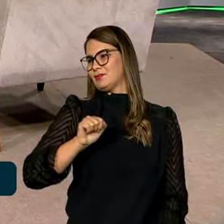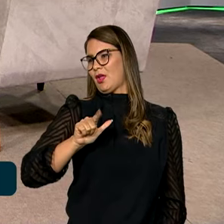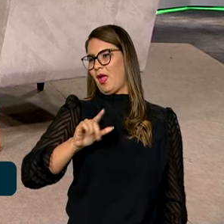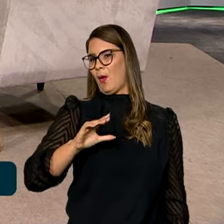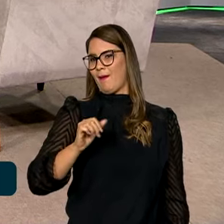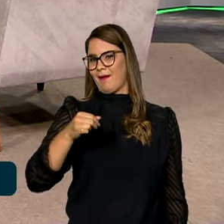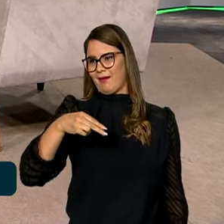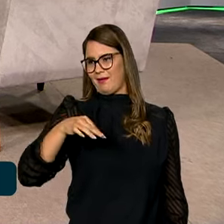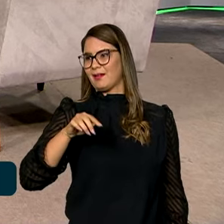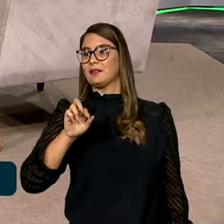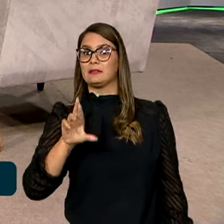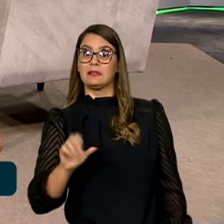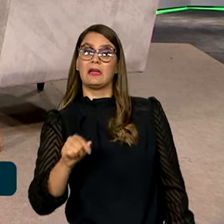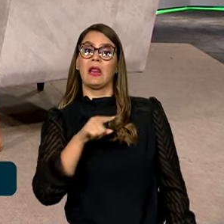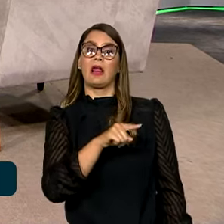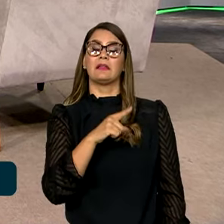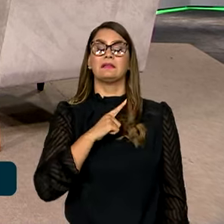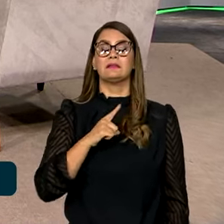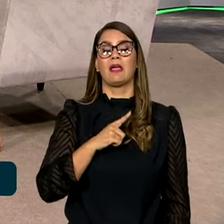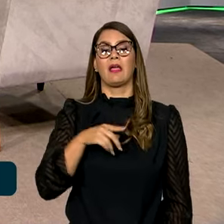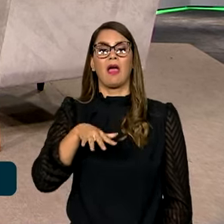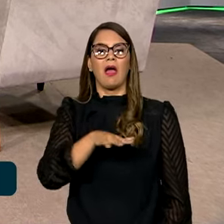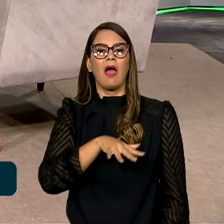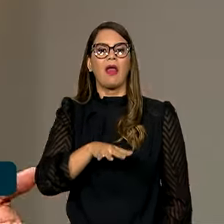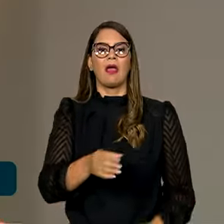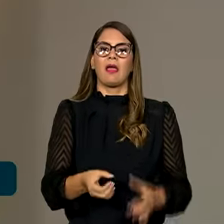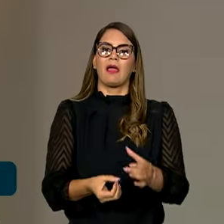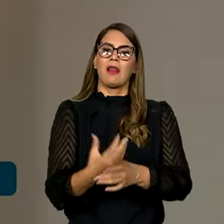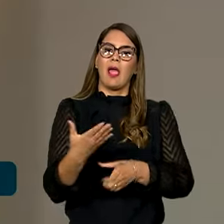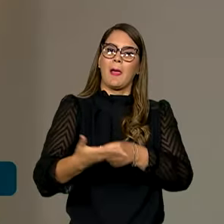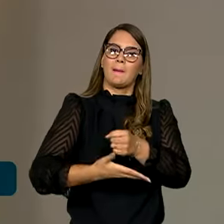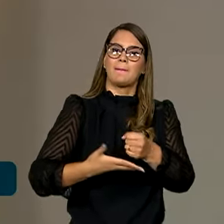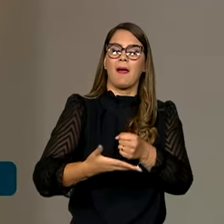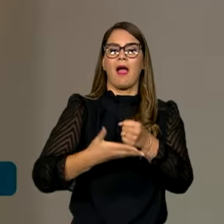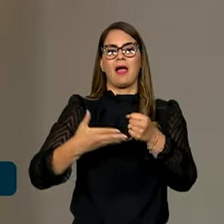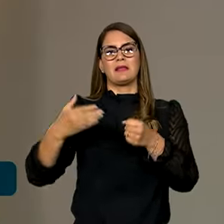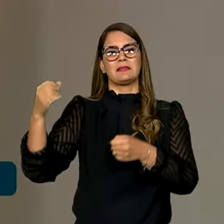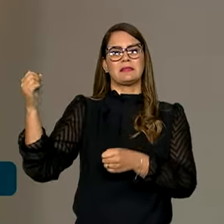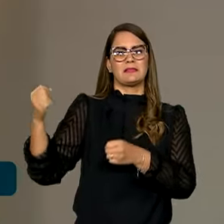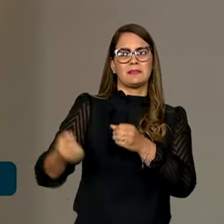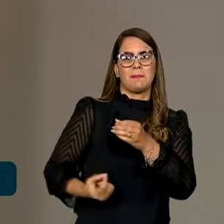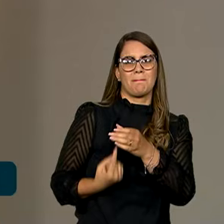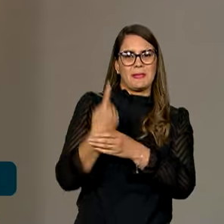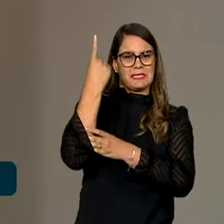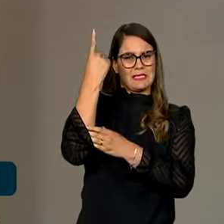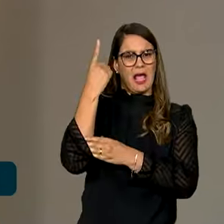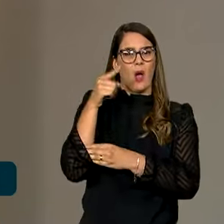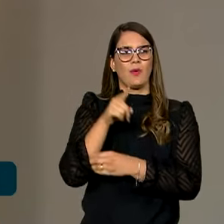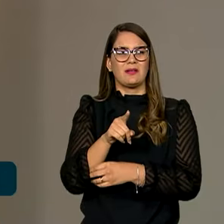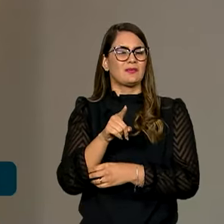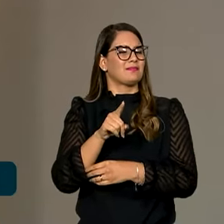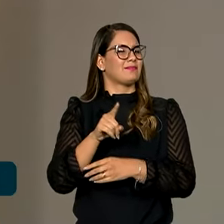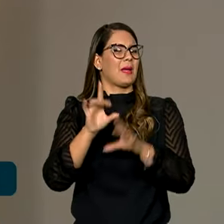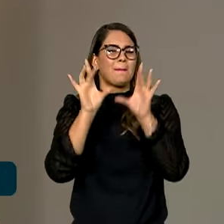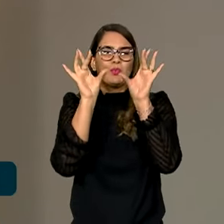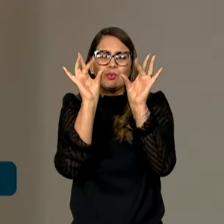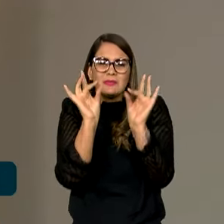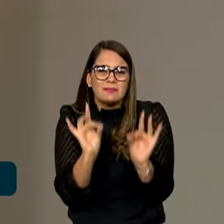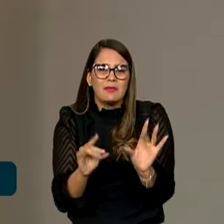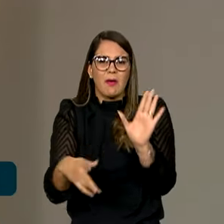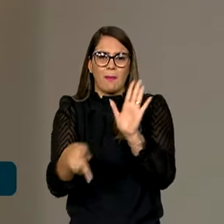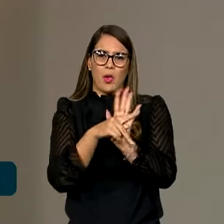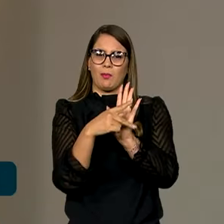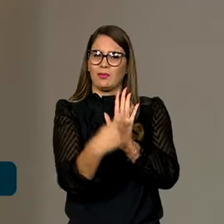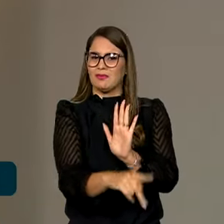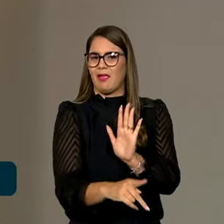tem ali uma questão com a implantação da base de lançamento espacial, isso gerou uma demanda muito específica que não se